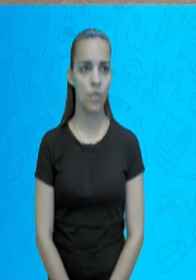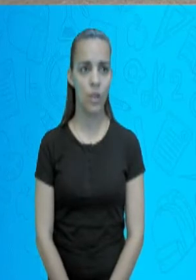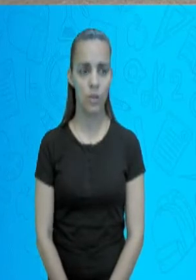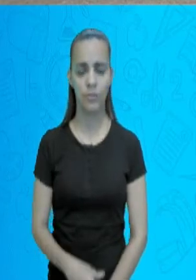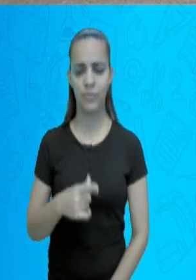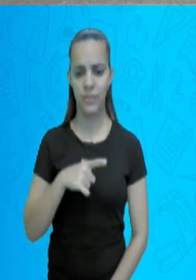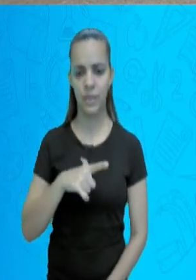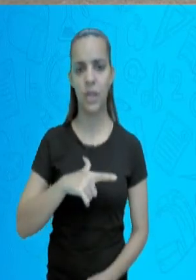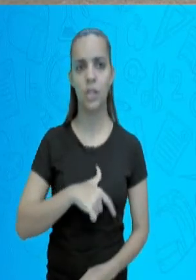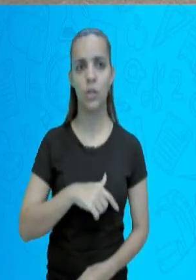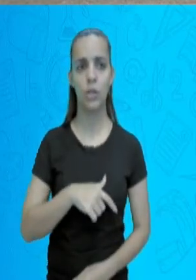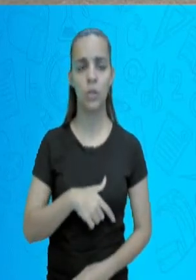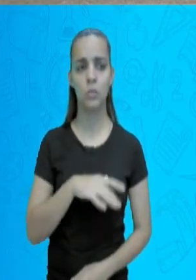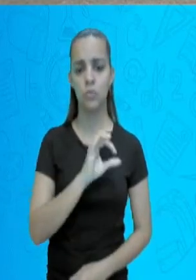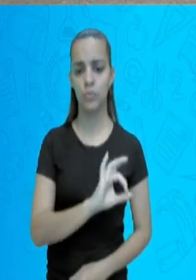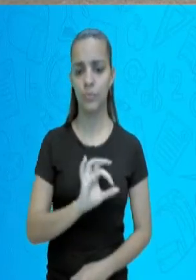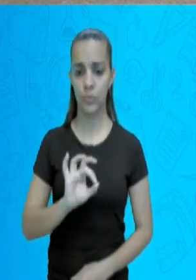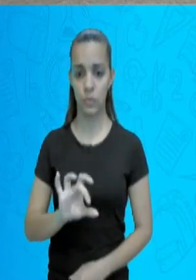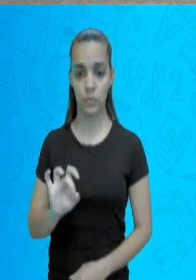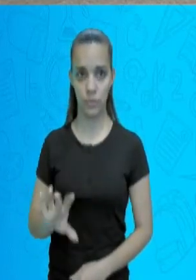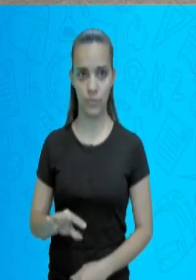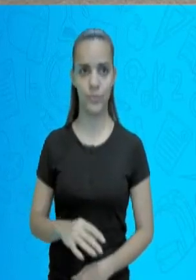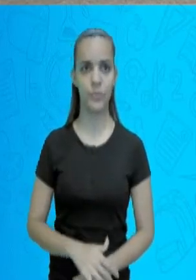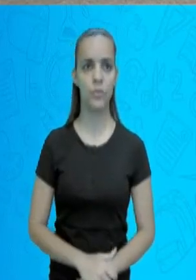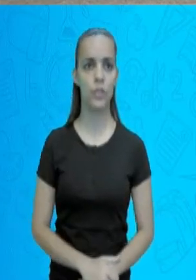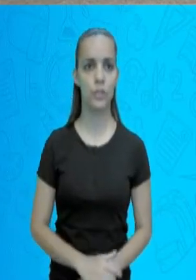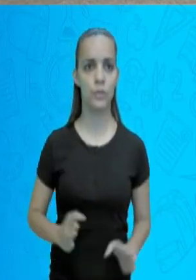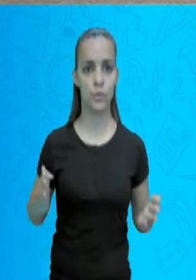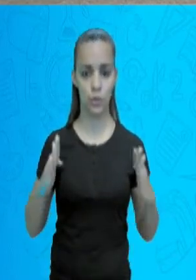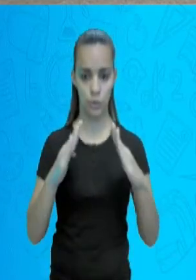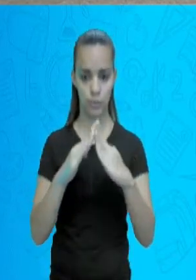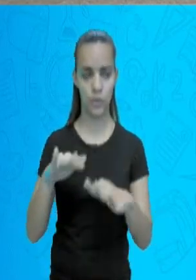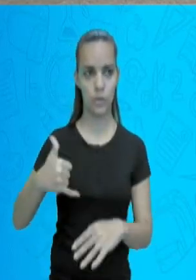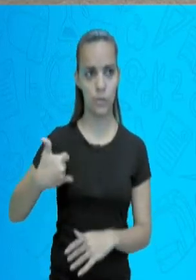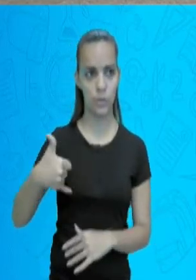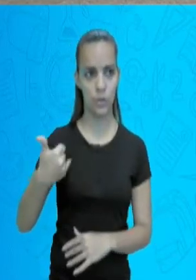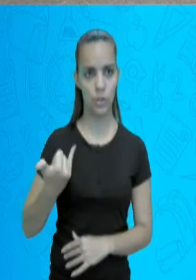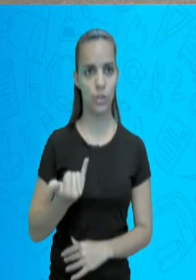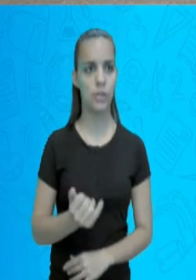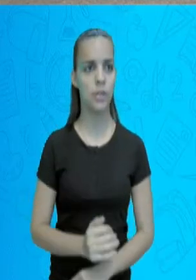Tipos de pirâmide etária. Como que